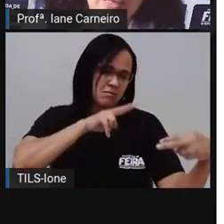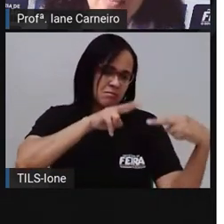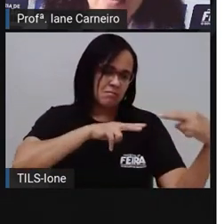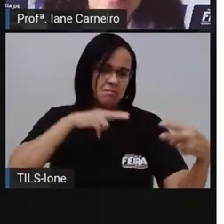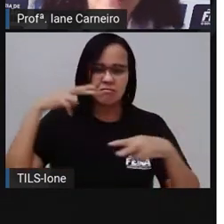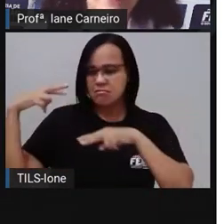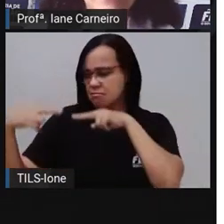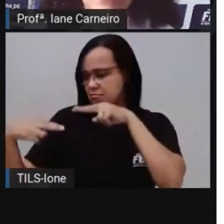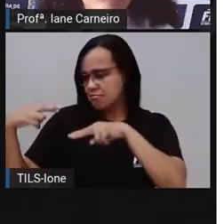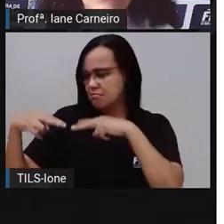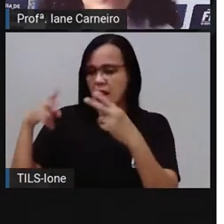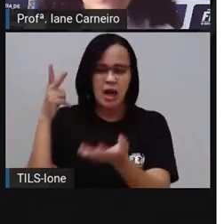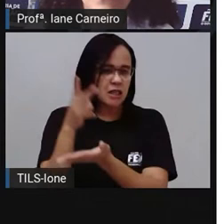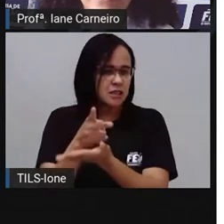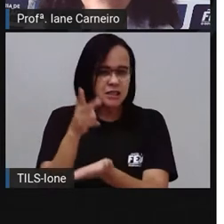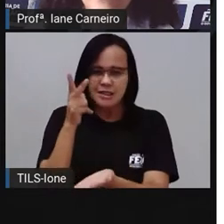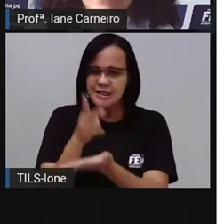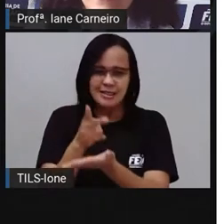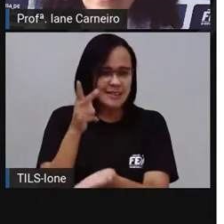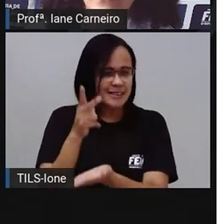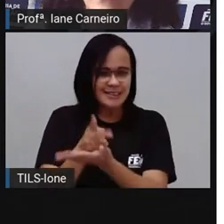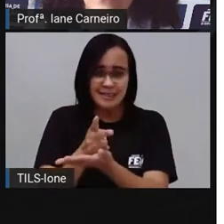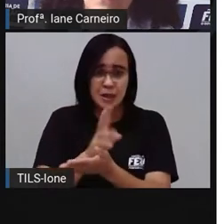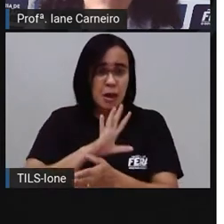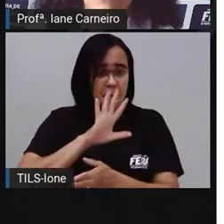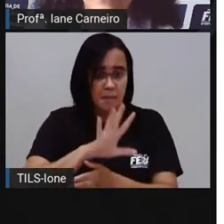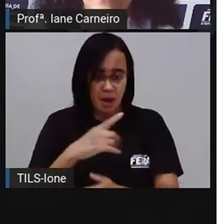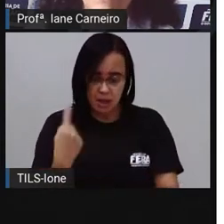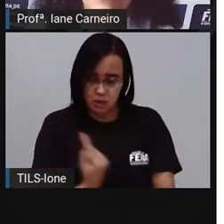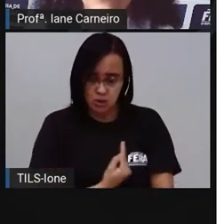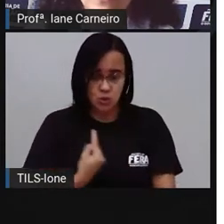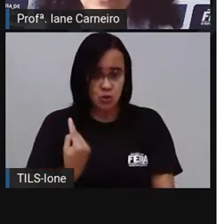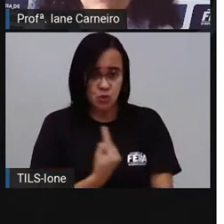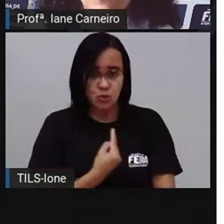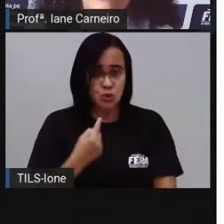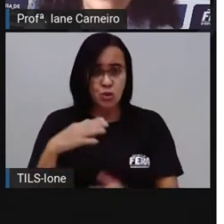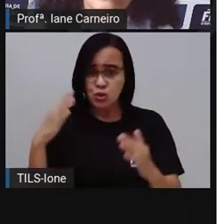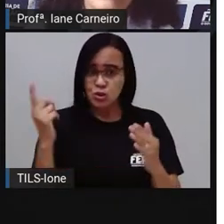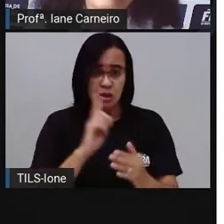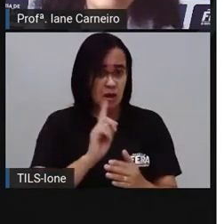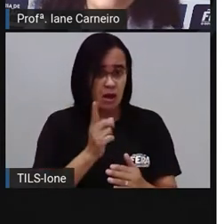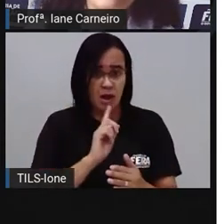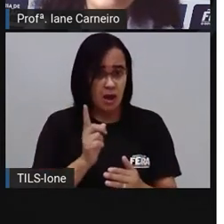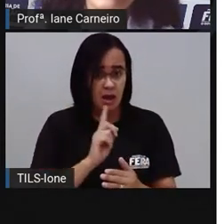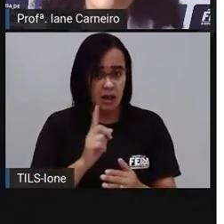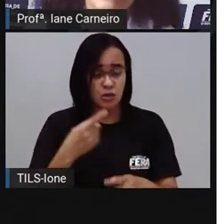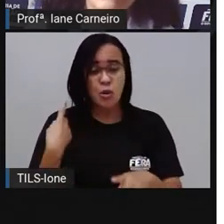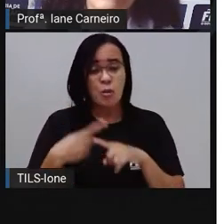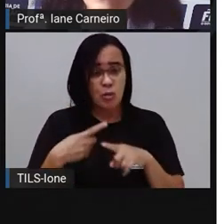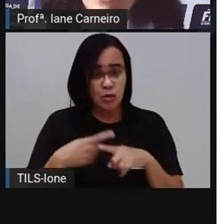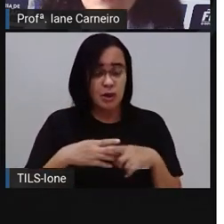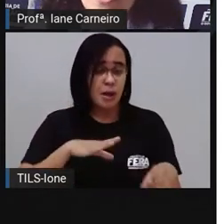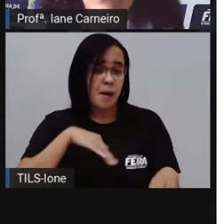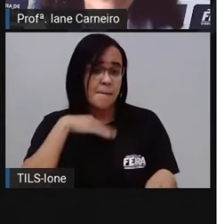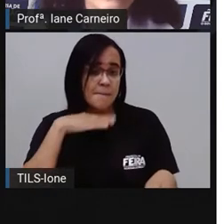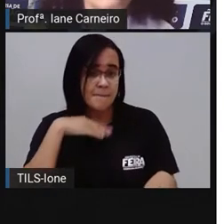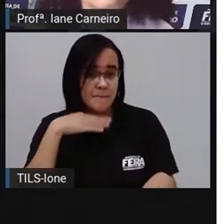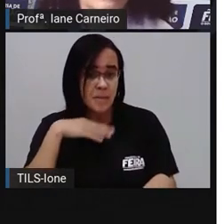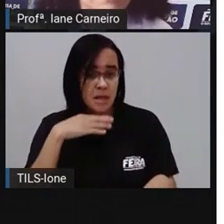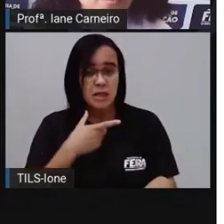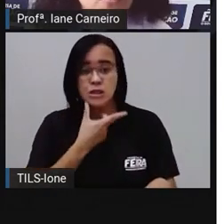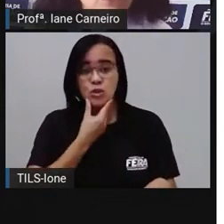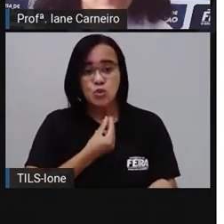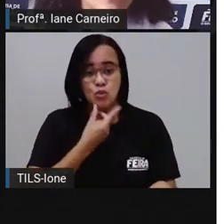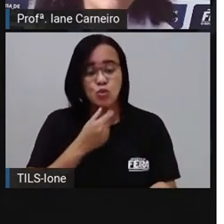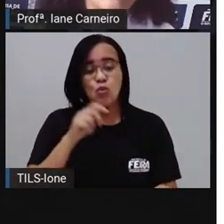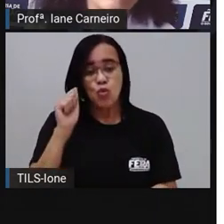Acontece que eles não foram morar sozinhos, porque a mãe do Ângelo, antes de ser mãe do Ângelo e do